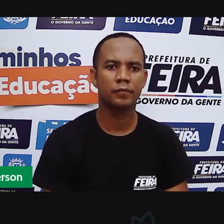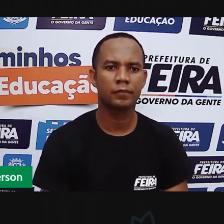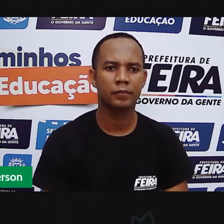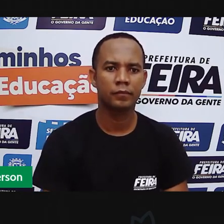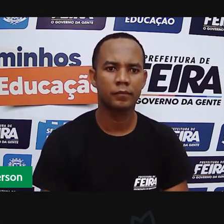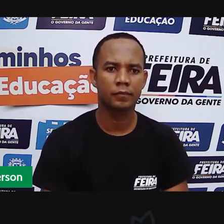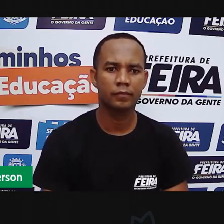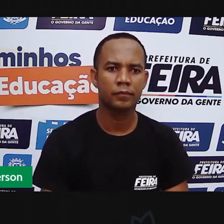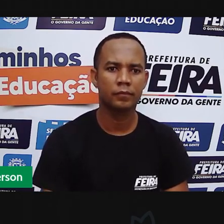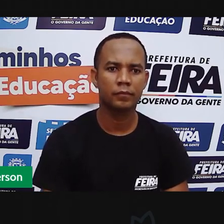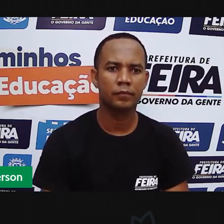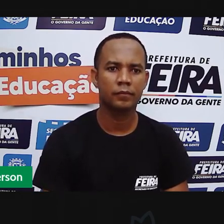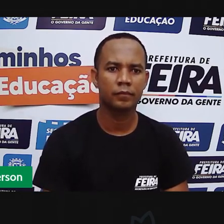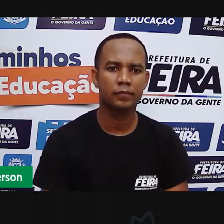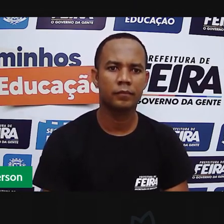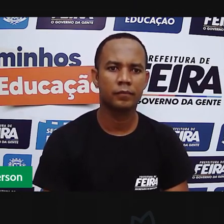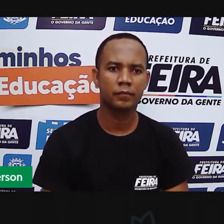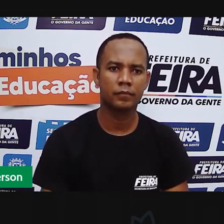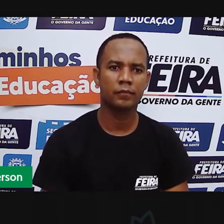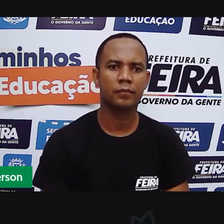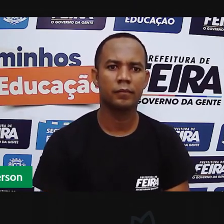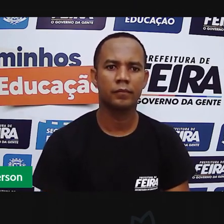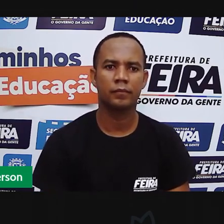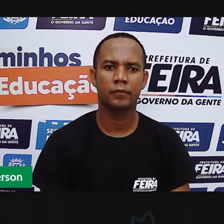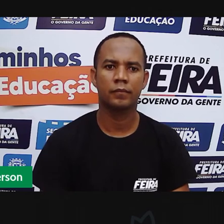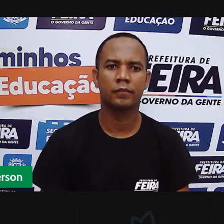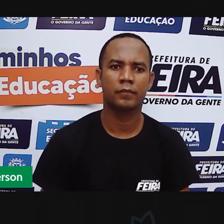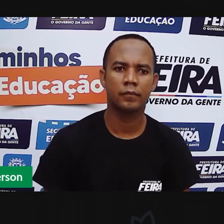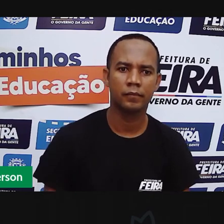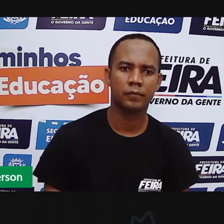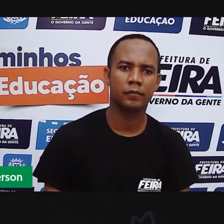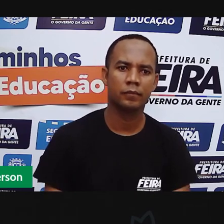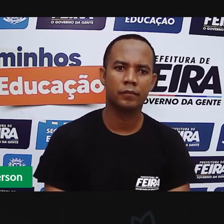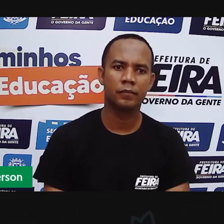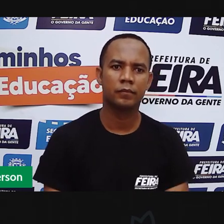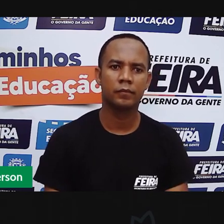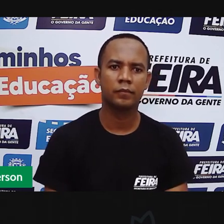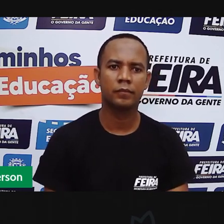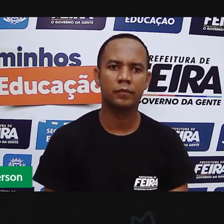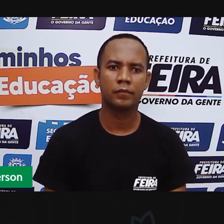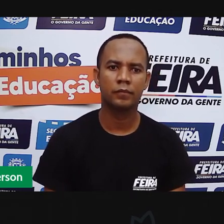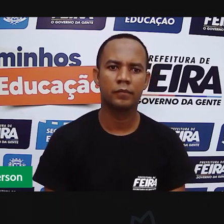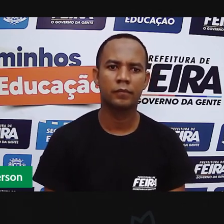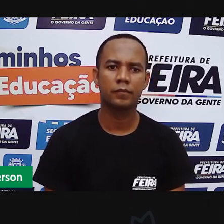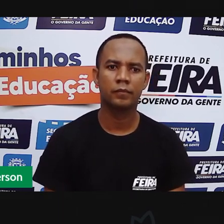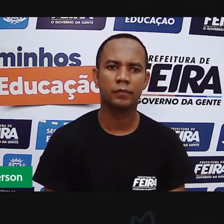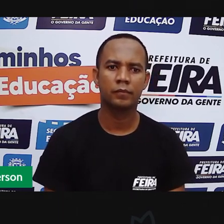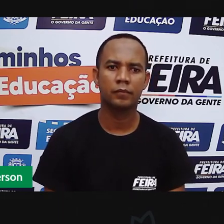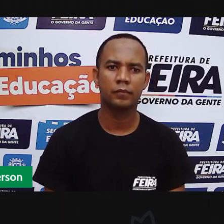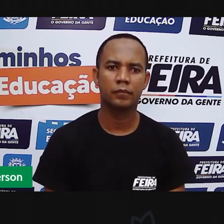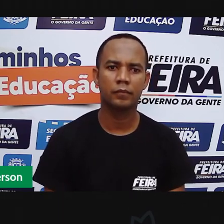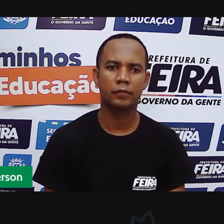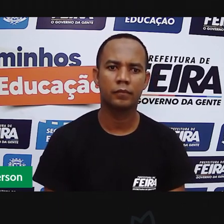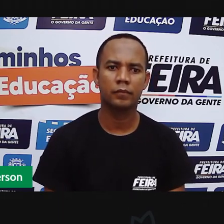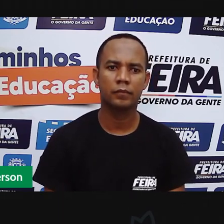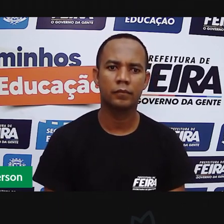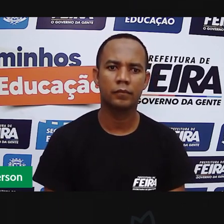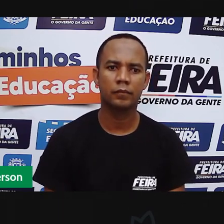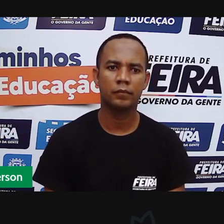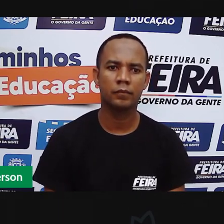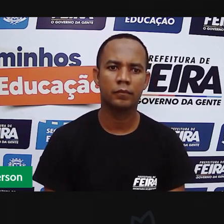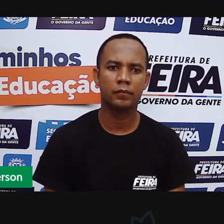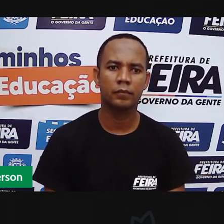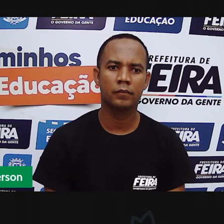que na explicação da aula fala que os africanos representam a fauna e a flora? Pois sim.